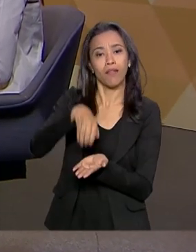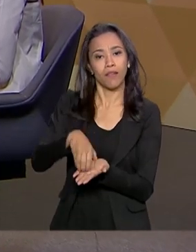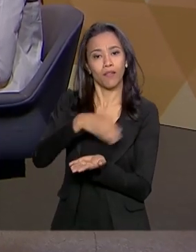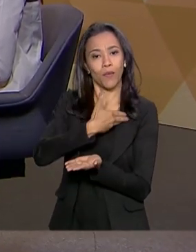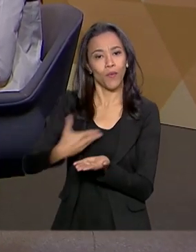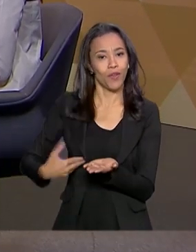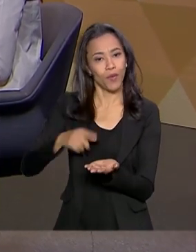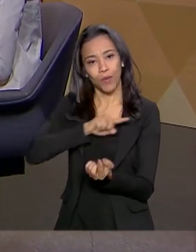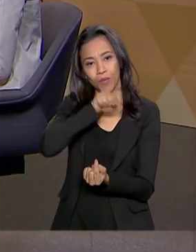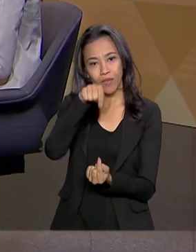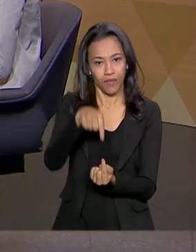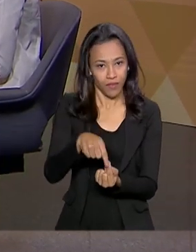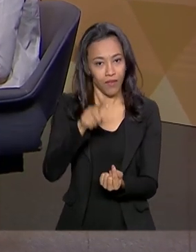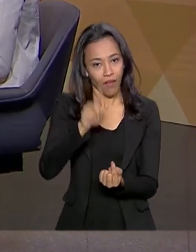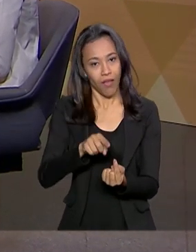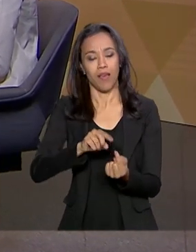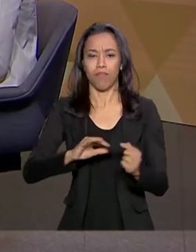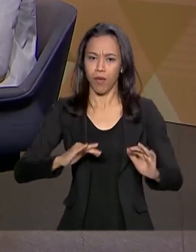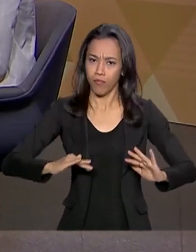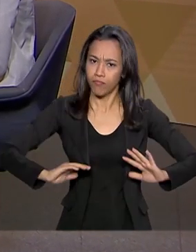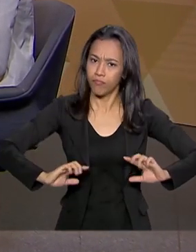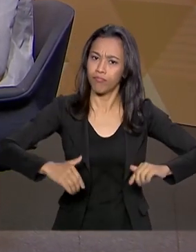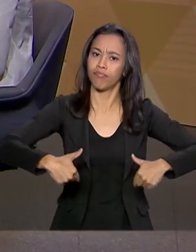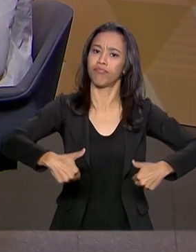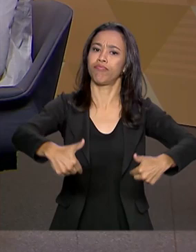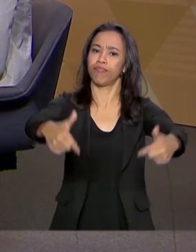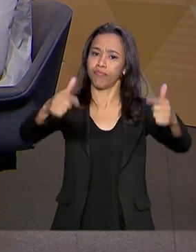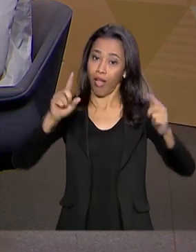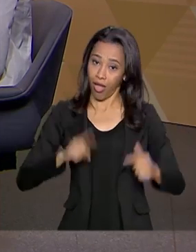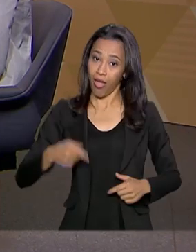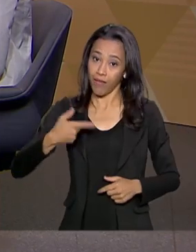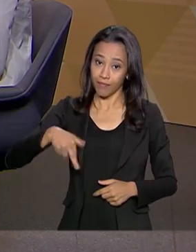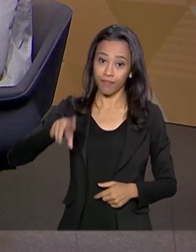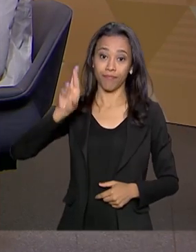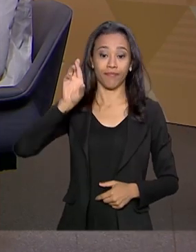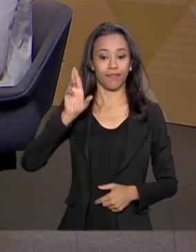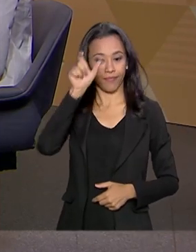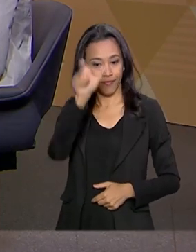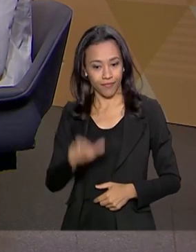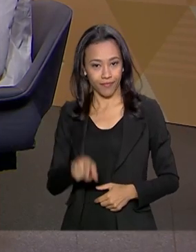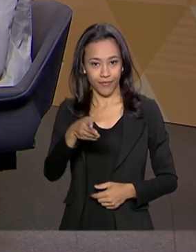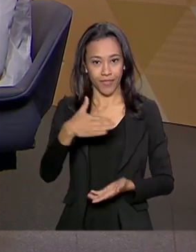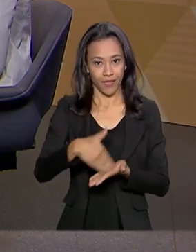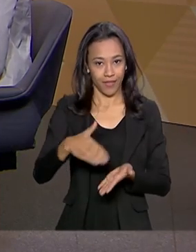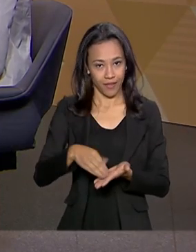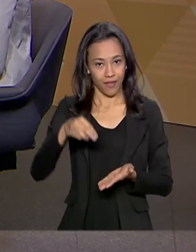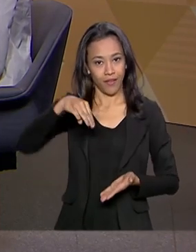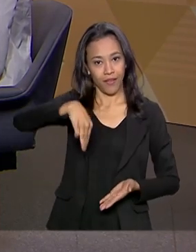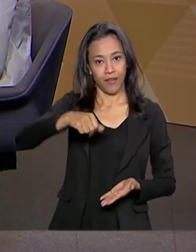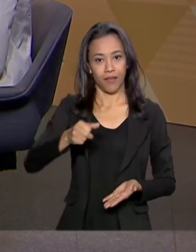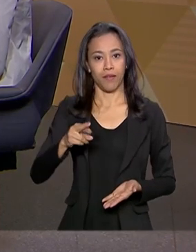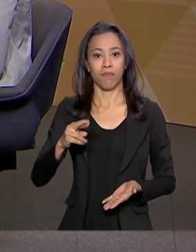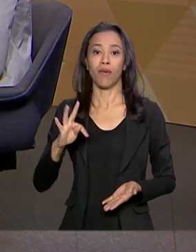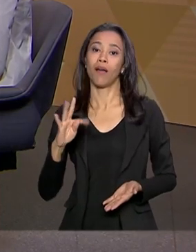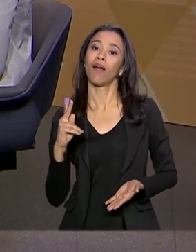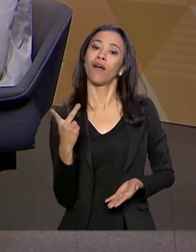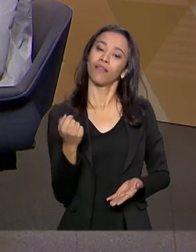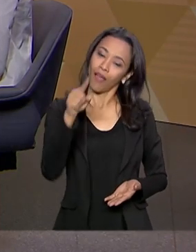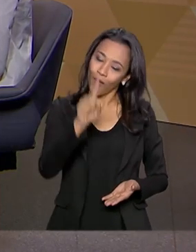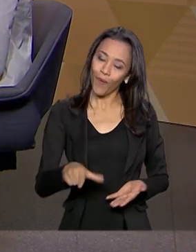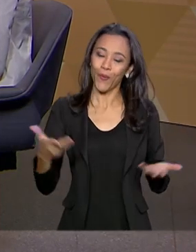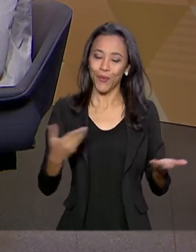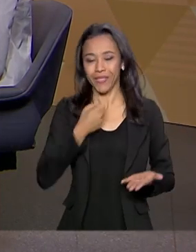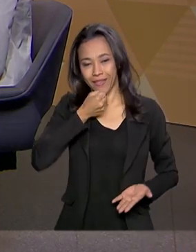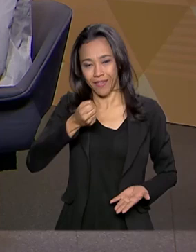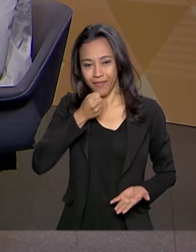execução das atividades do programa. Tudo isso comandado pela Secretária Marta Seilier, hoje aqui comigo no Brasil em